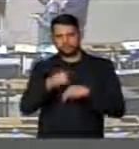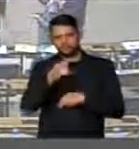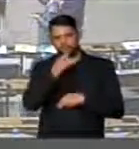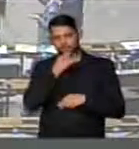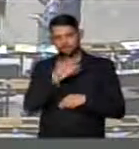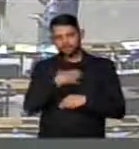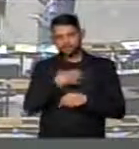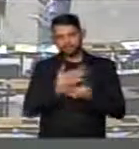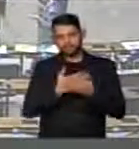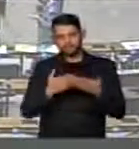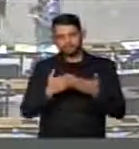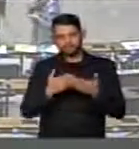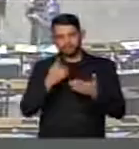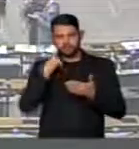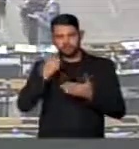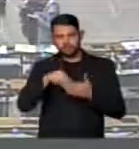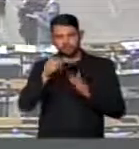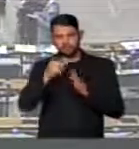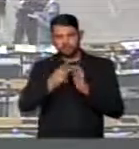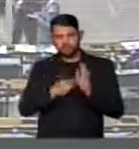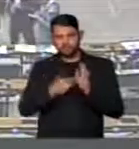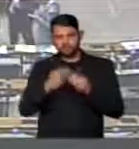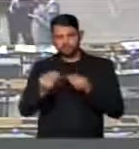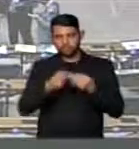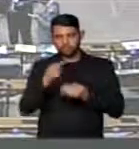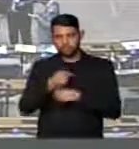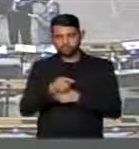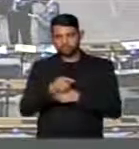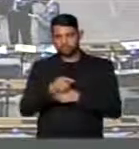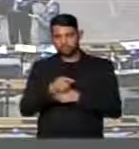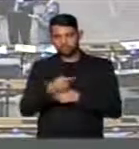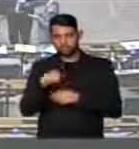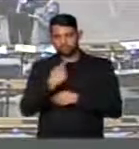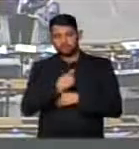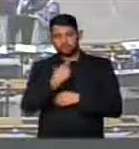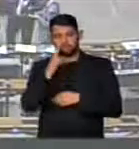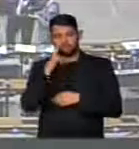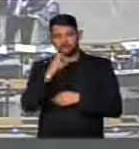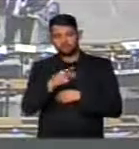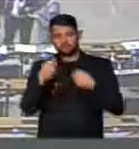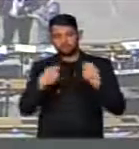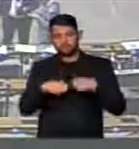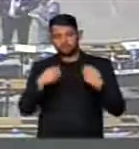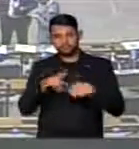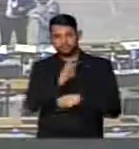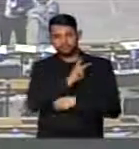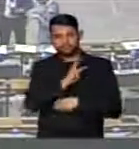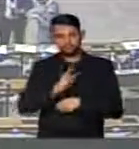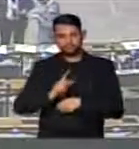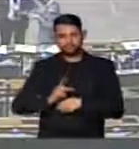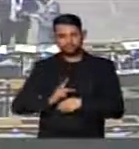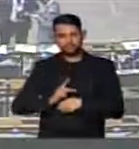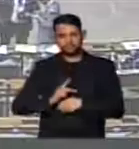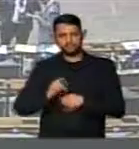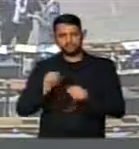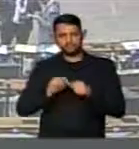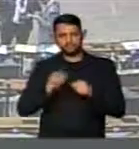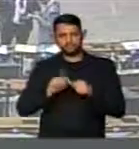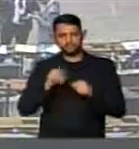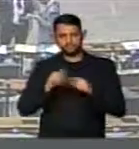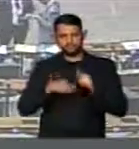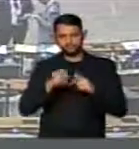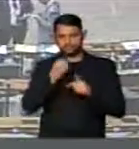Infelizmente, quando analisamos um projeto como esse, nós vemos uma necessidade da presidência de gerar